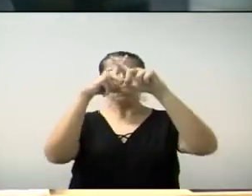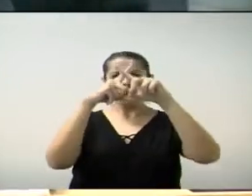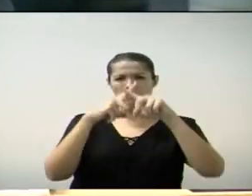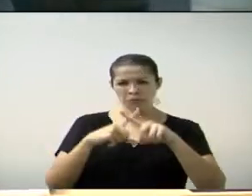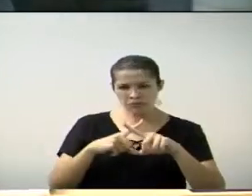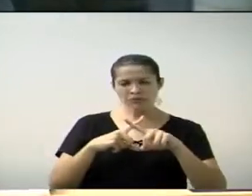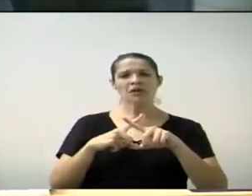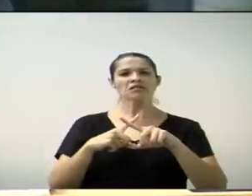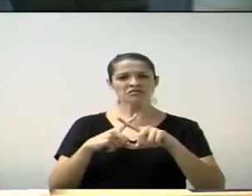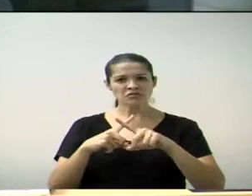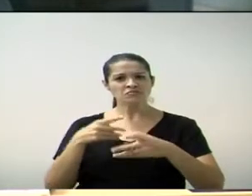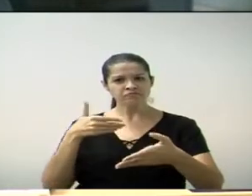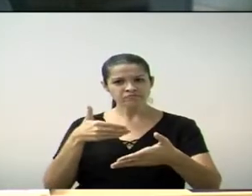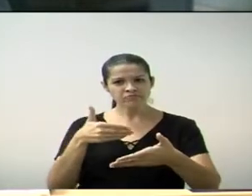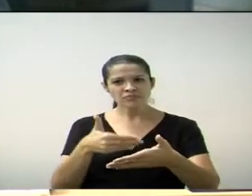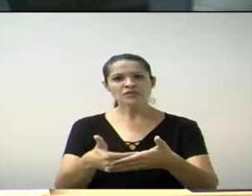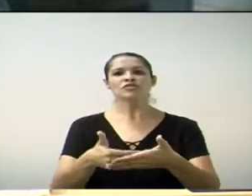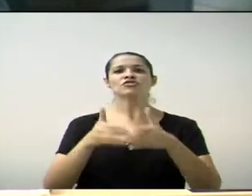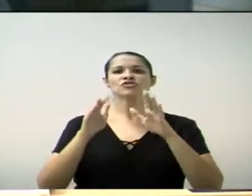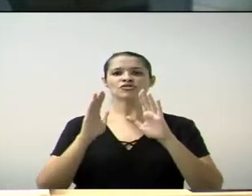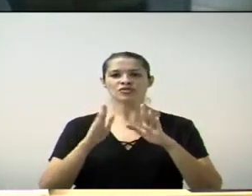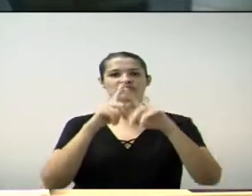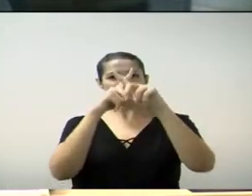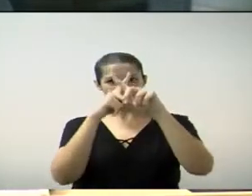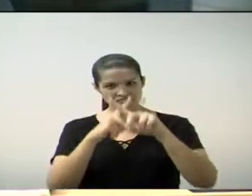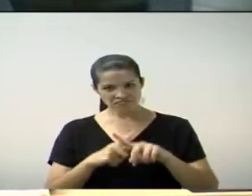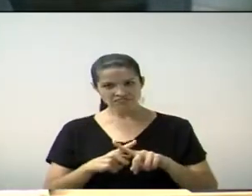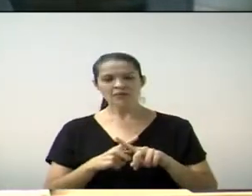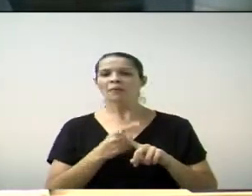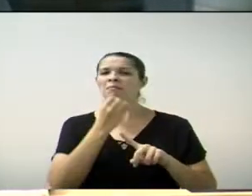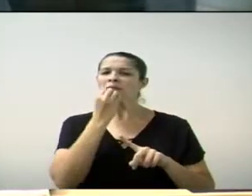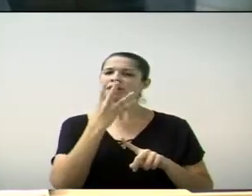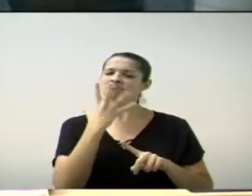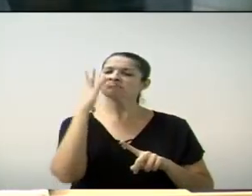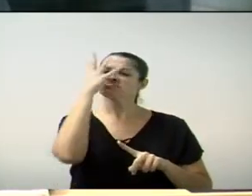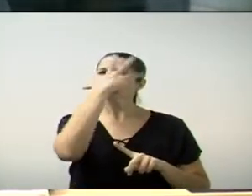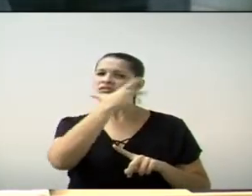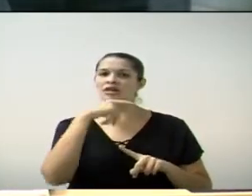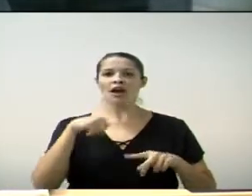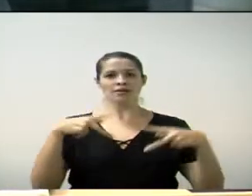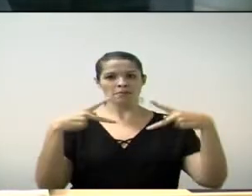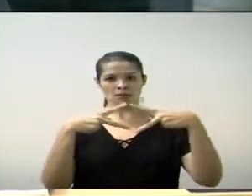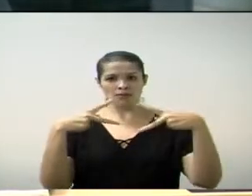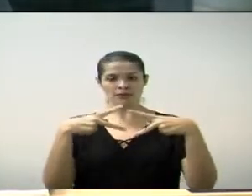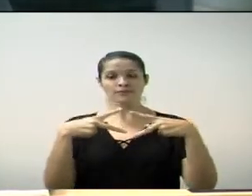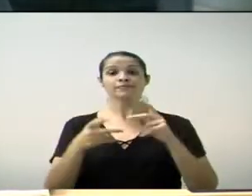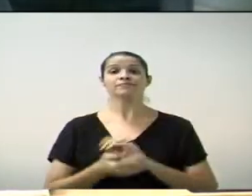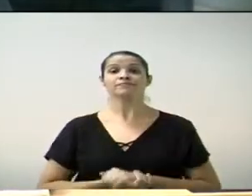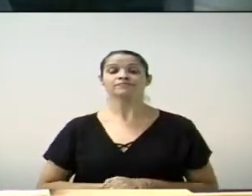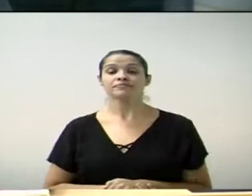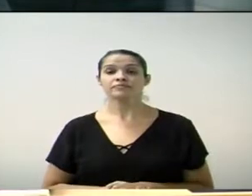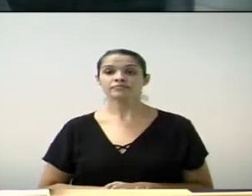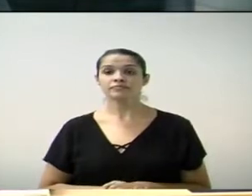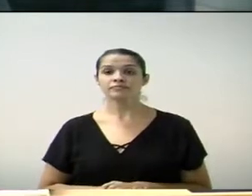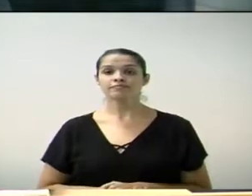sendo realizado. As fases finais estão sendo agora do futsal aí, tradição na nossa cidade. E